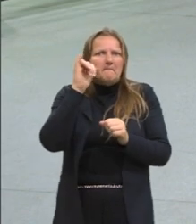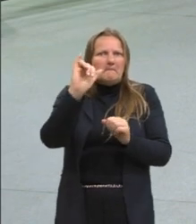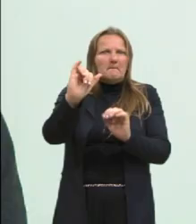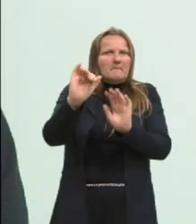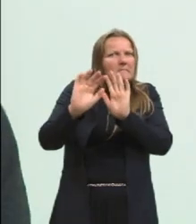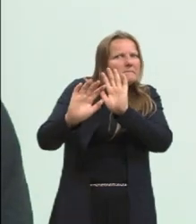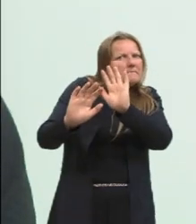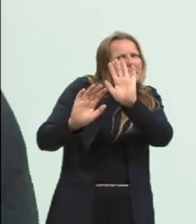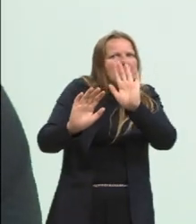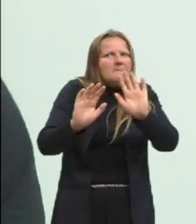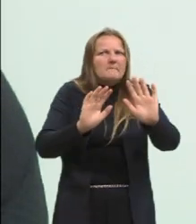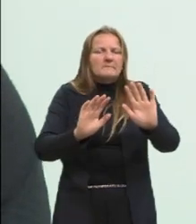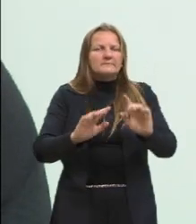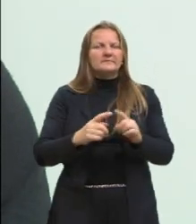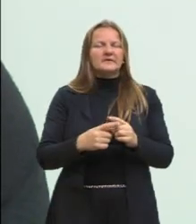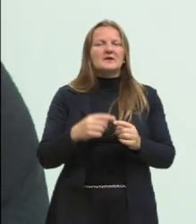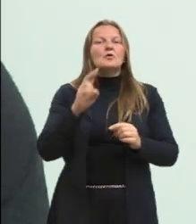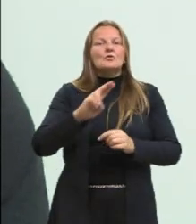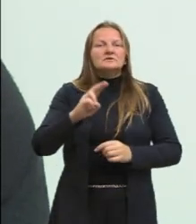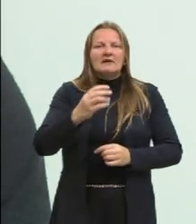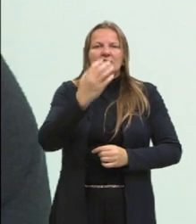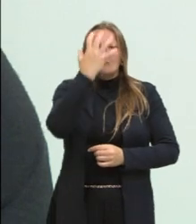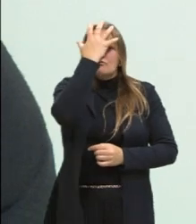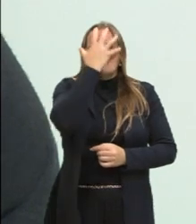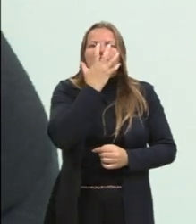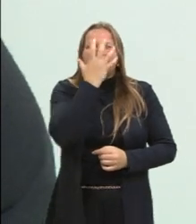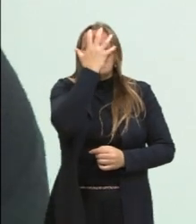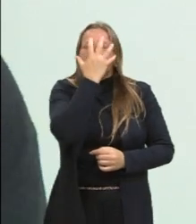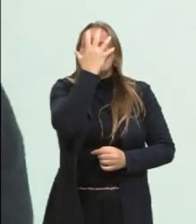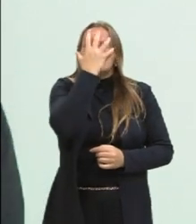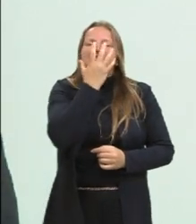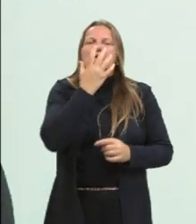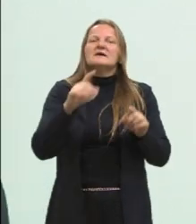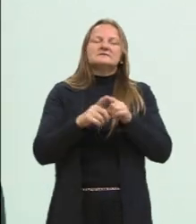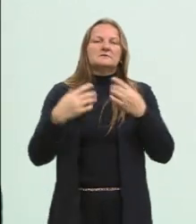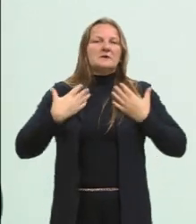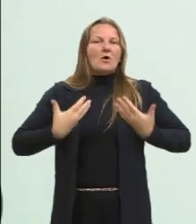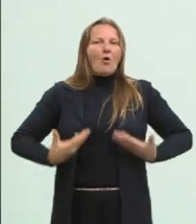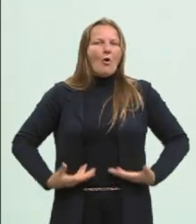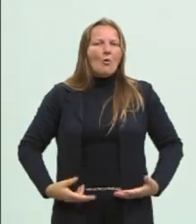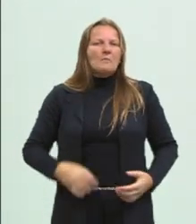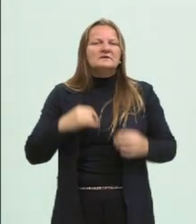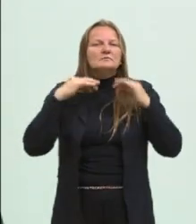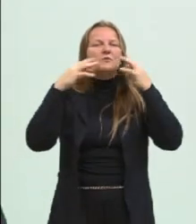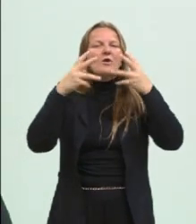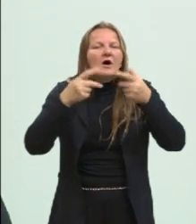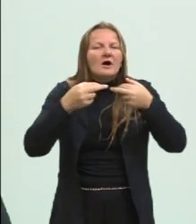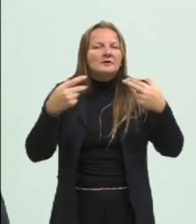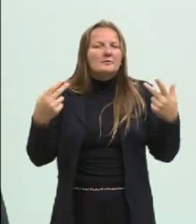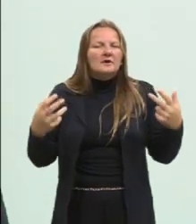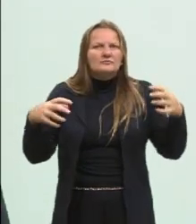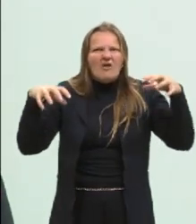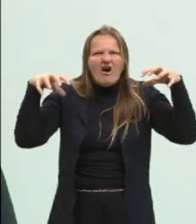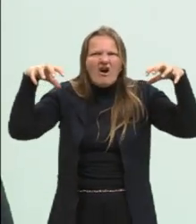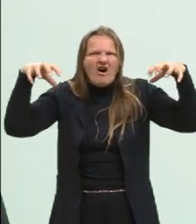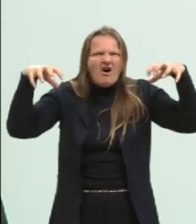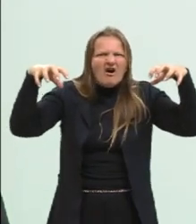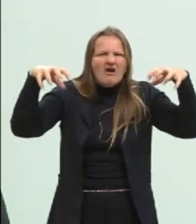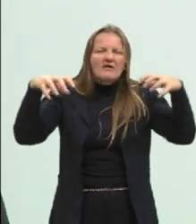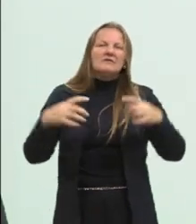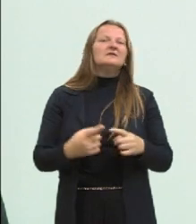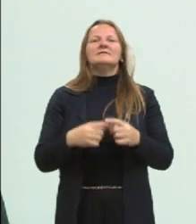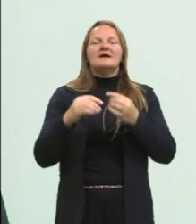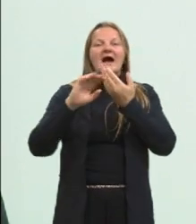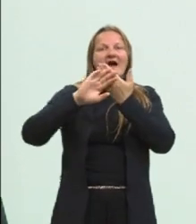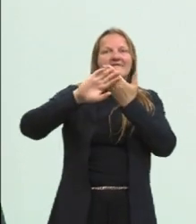uso de roupas que imitassem animais. Então, para vocês terem uma ideia, isso vem já, essa cultura